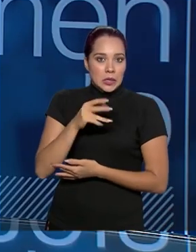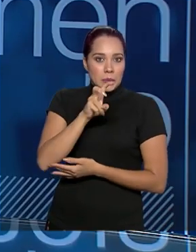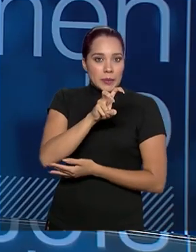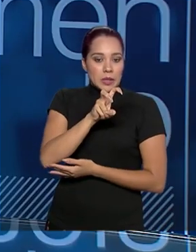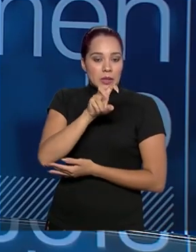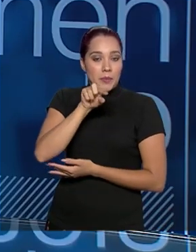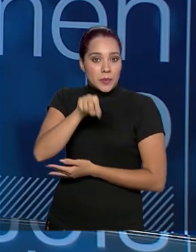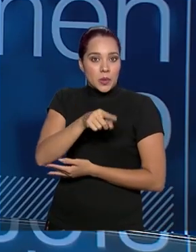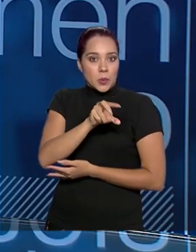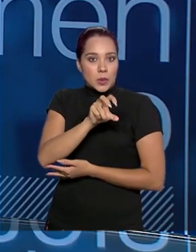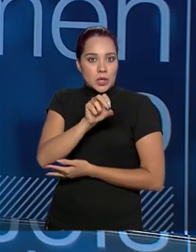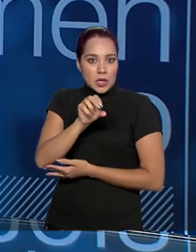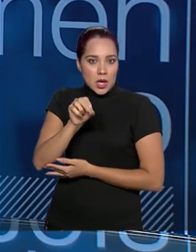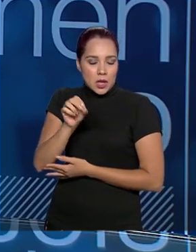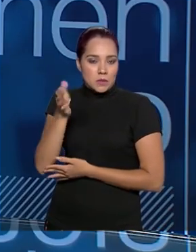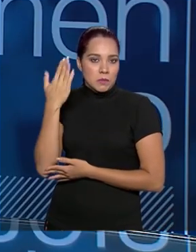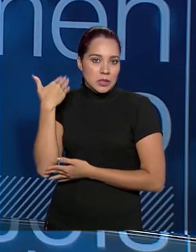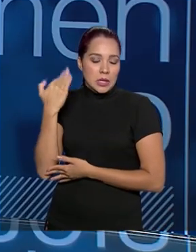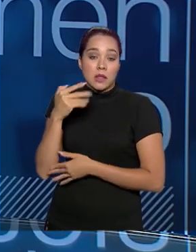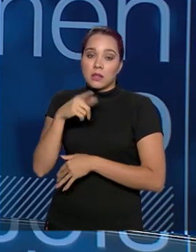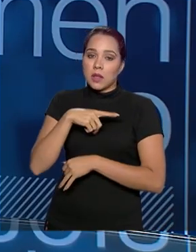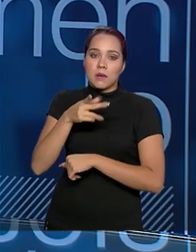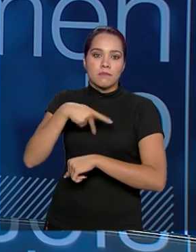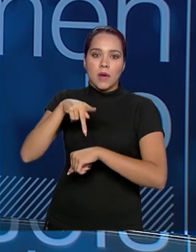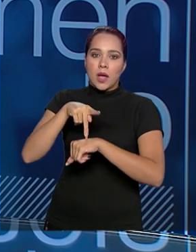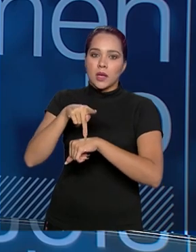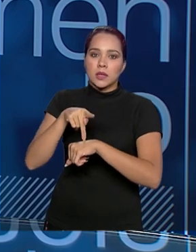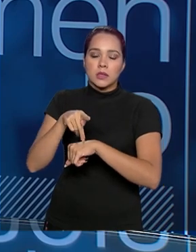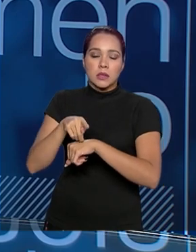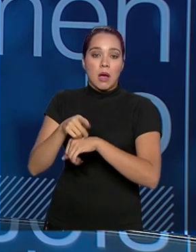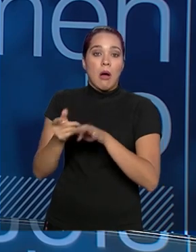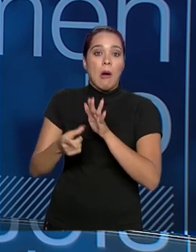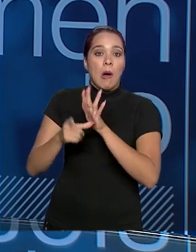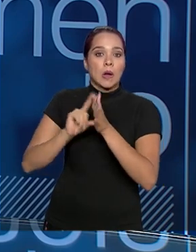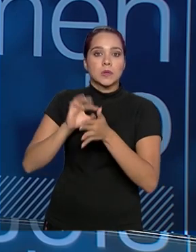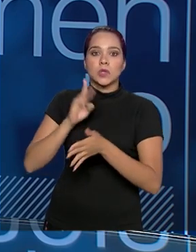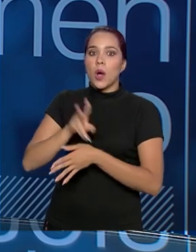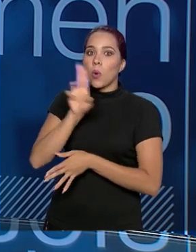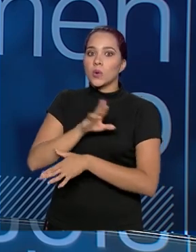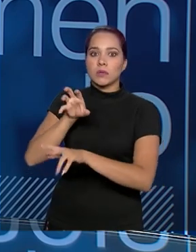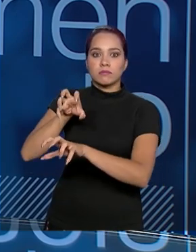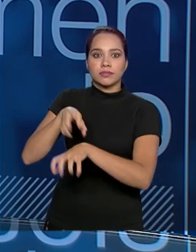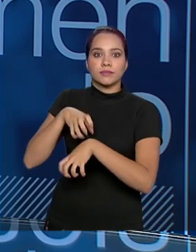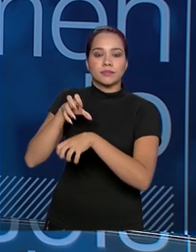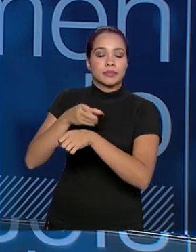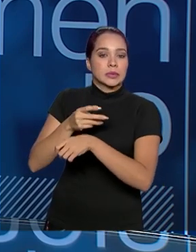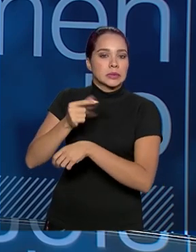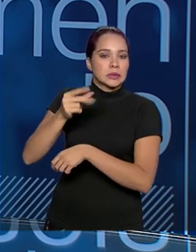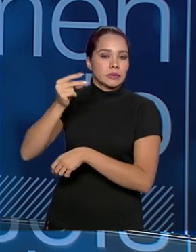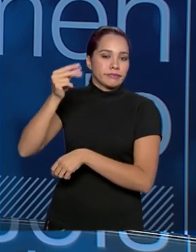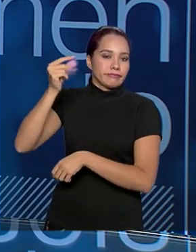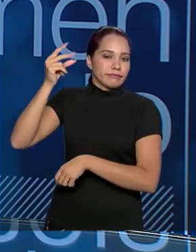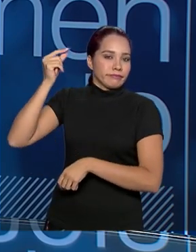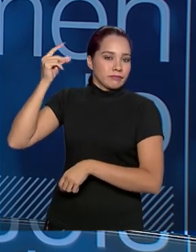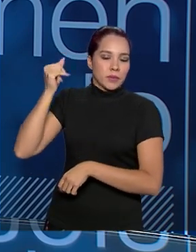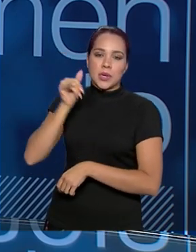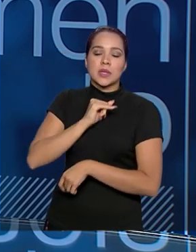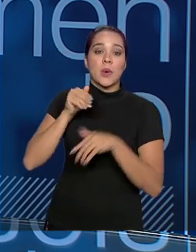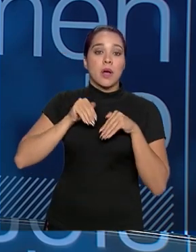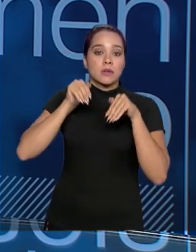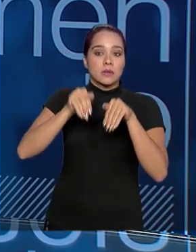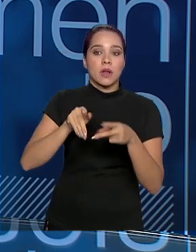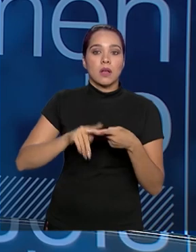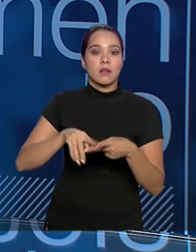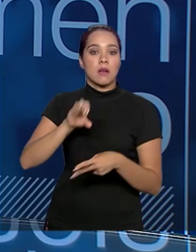1.500, a gente tem países que já usam mineração há muito mais tempo do que a gente. A própria Austrália,